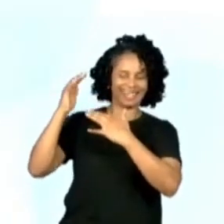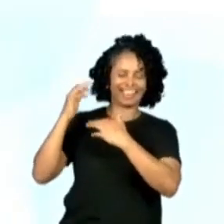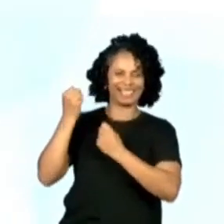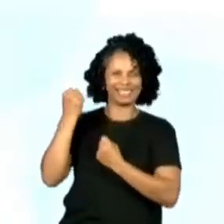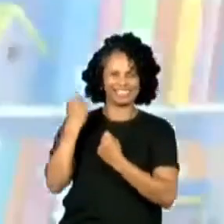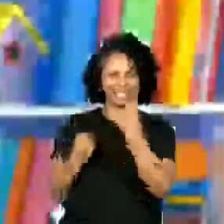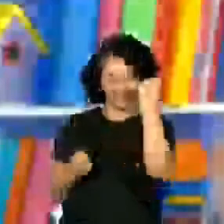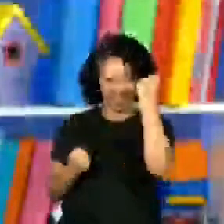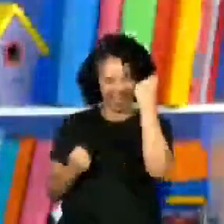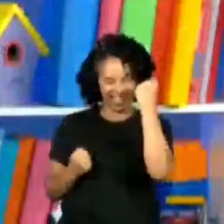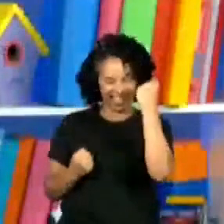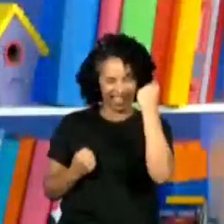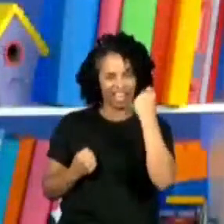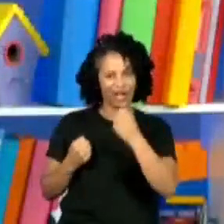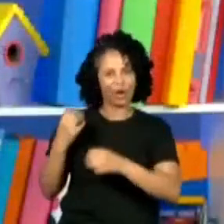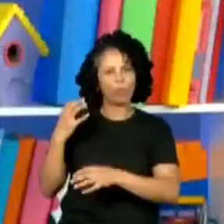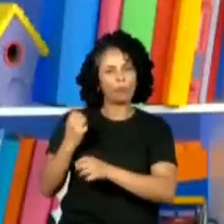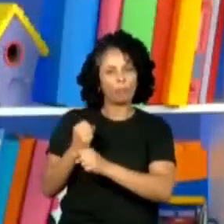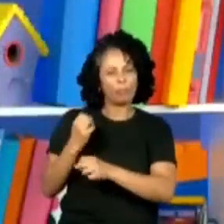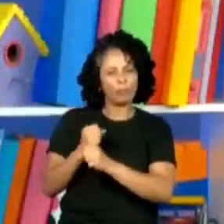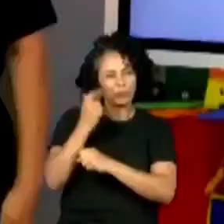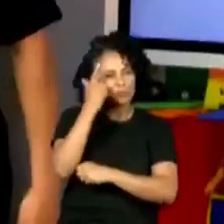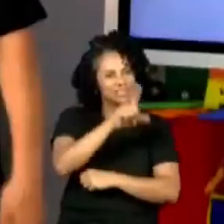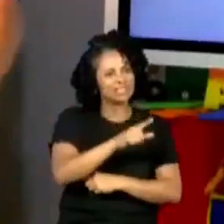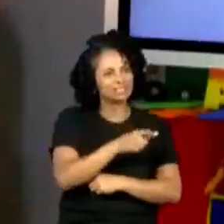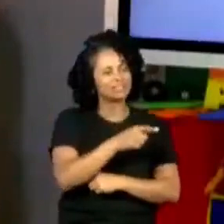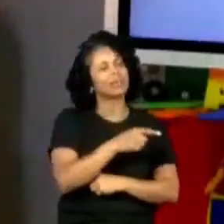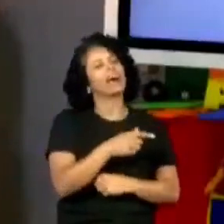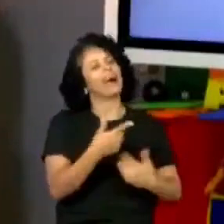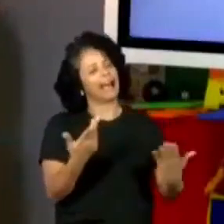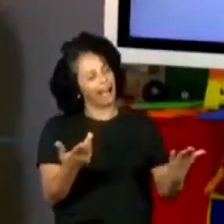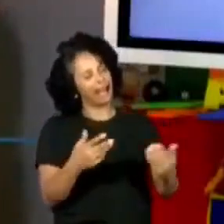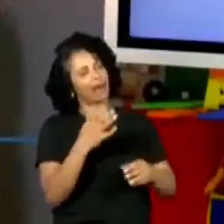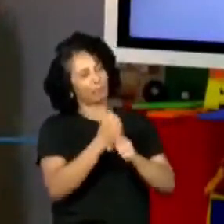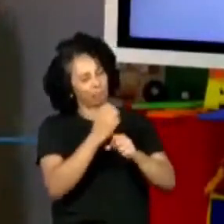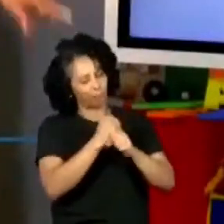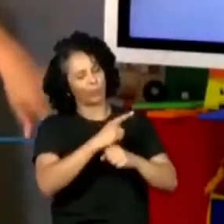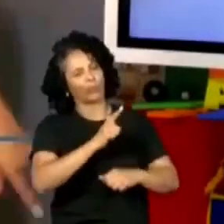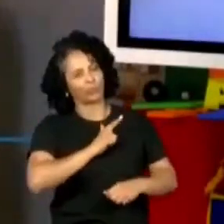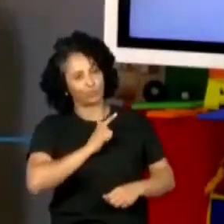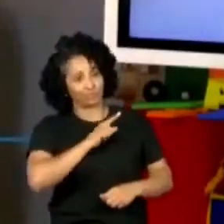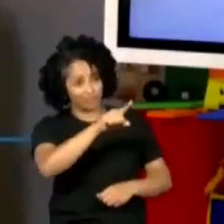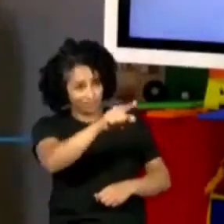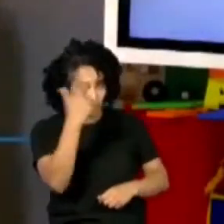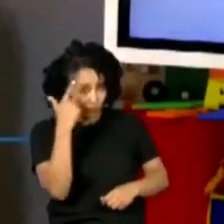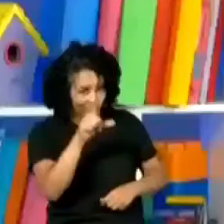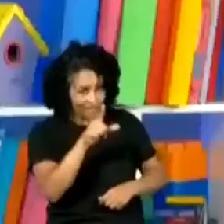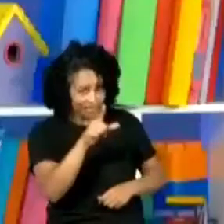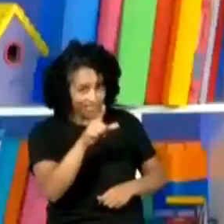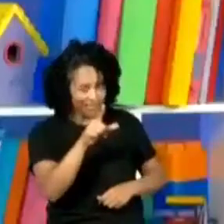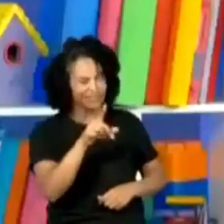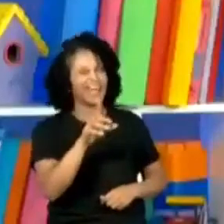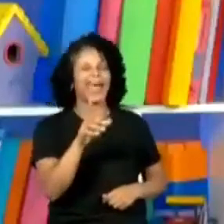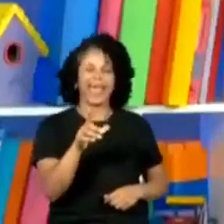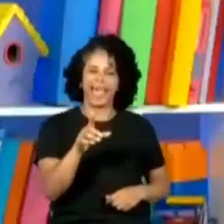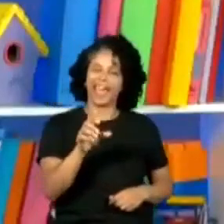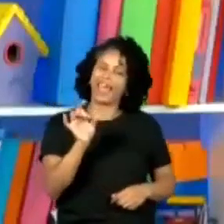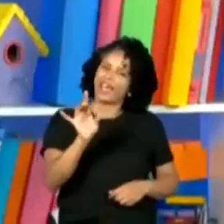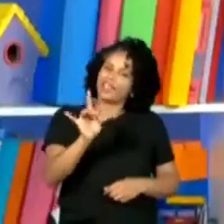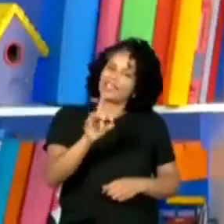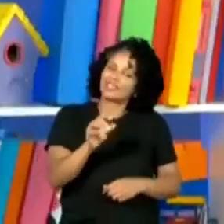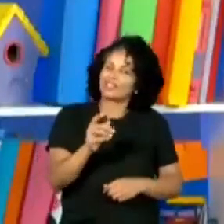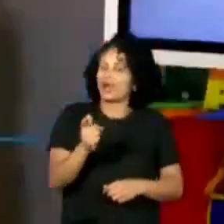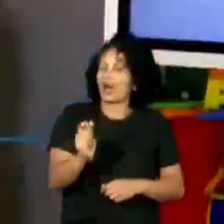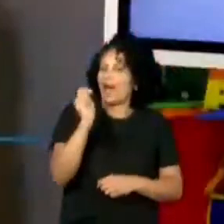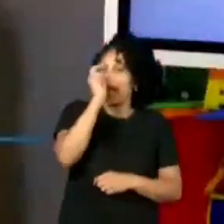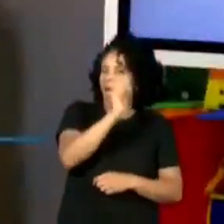Um ponto para o professor Rafael. Mas, professora Aline, você não falou que não tinha ponto? Tô brincando. É só pra descontrair. É só pra descontrair